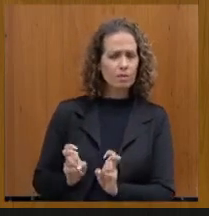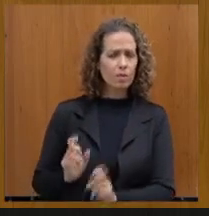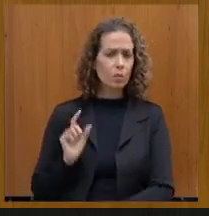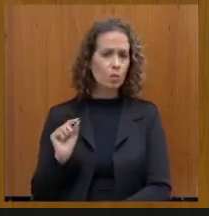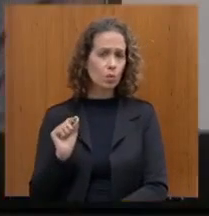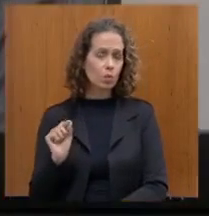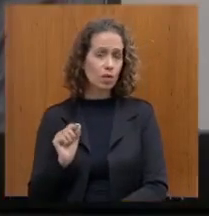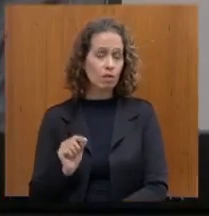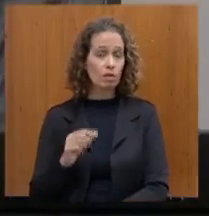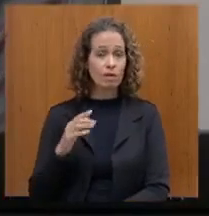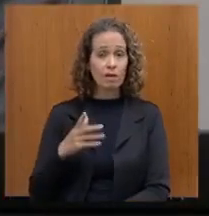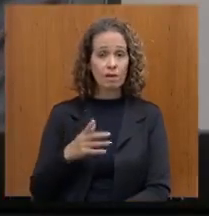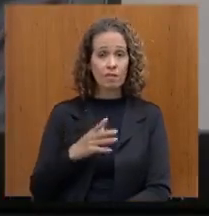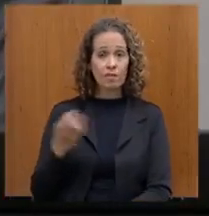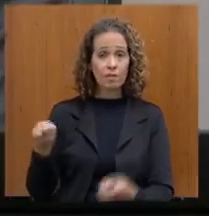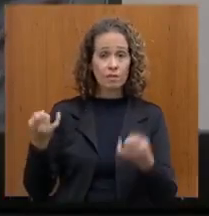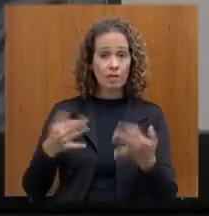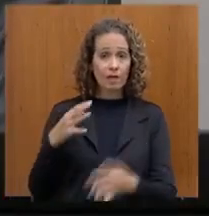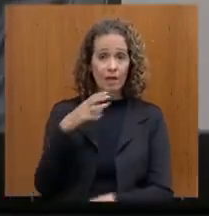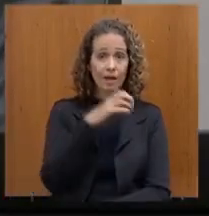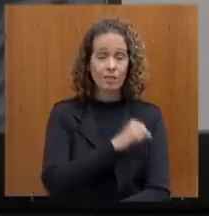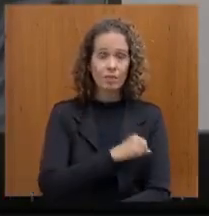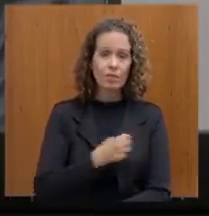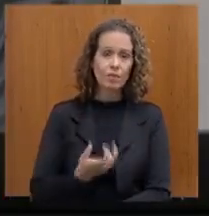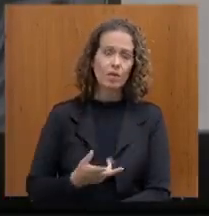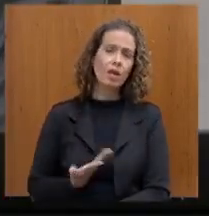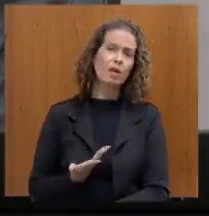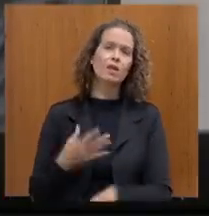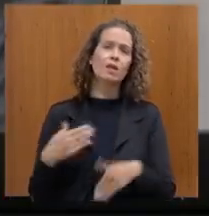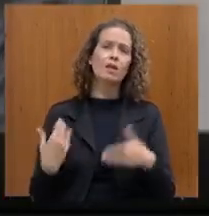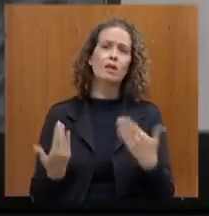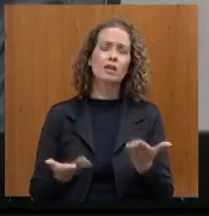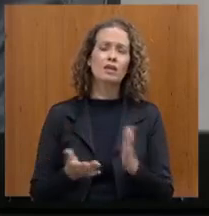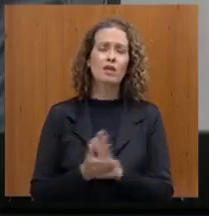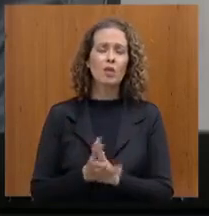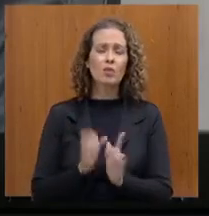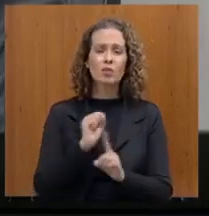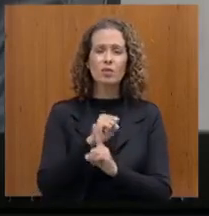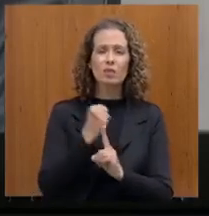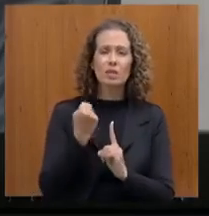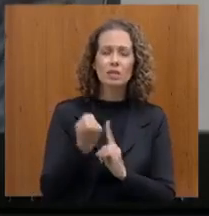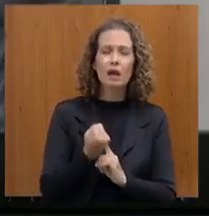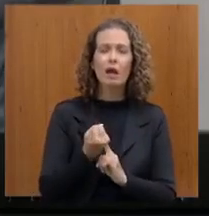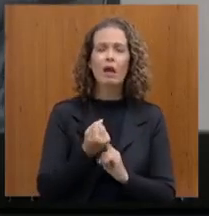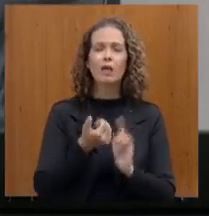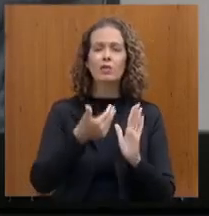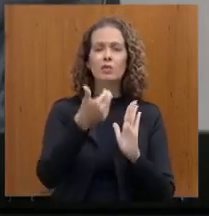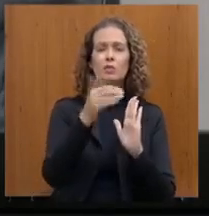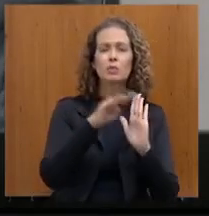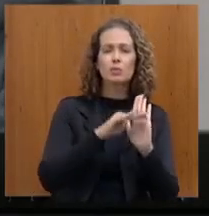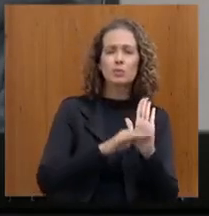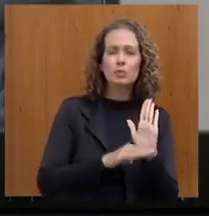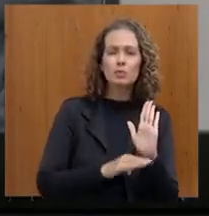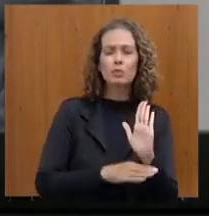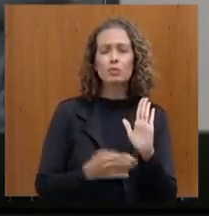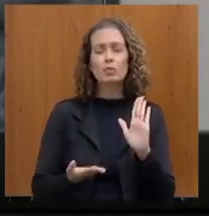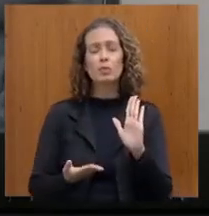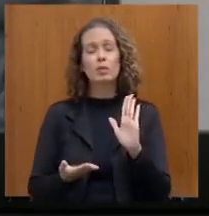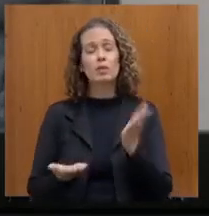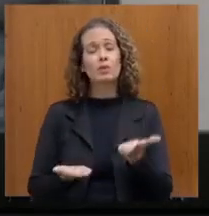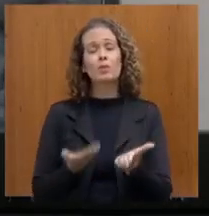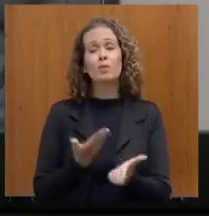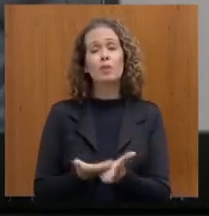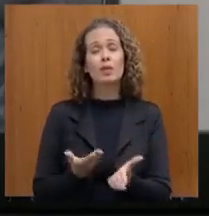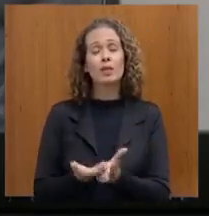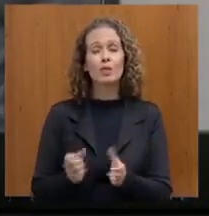eu vou falar bem rápido, está percebendo que os extratos sociais estão perdendo o poder aquisitivo e está aumentando a linha da miséria. Então, se